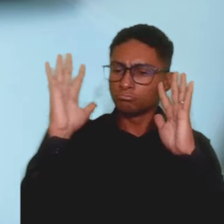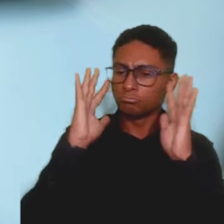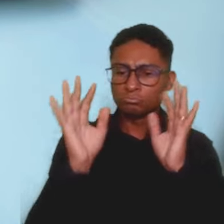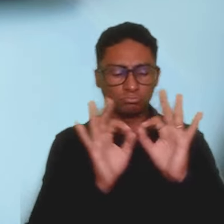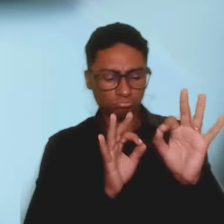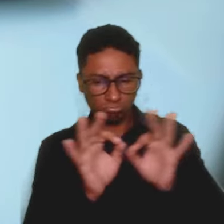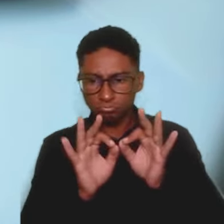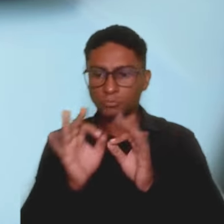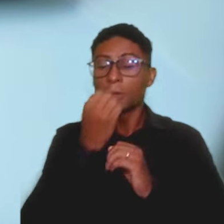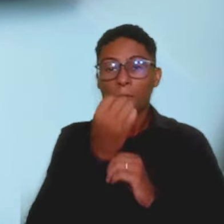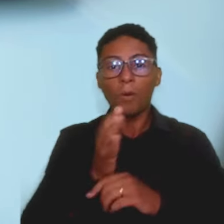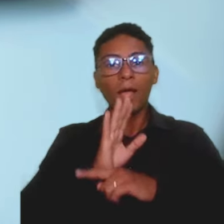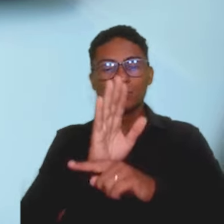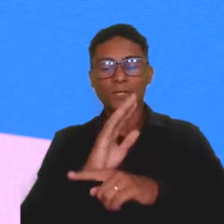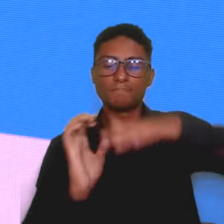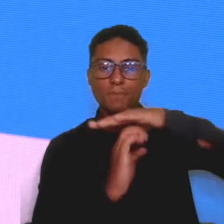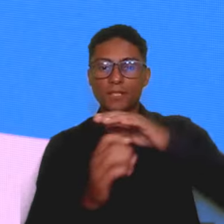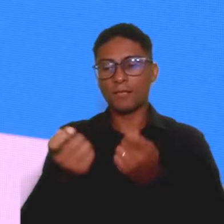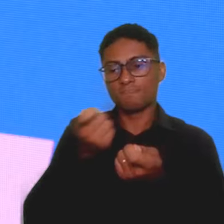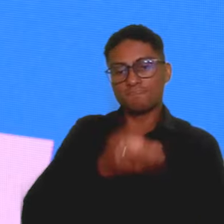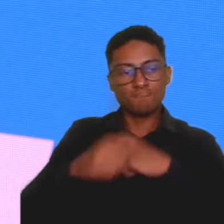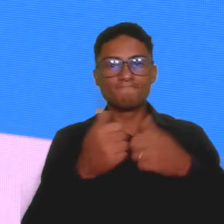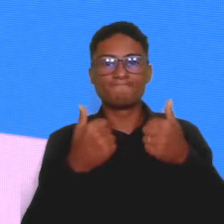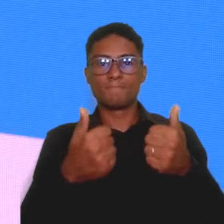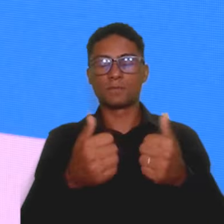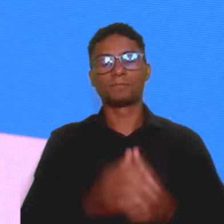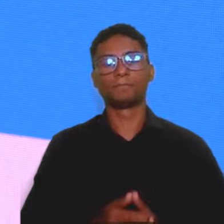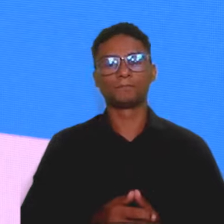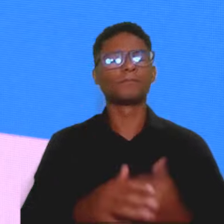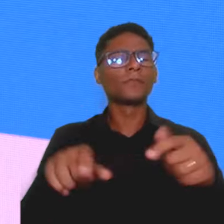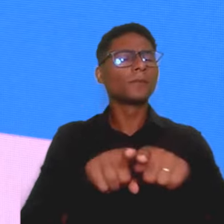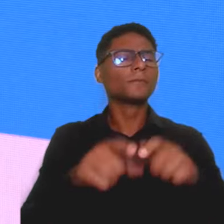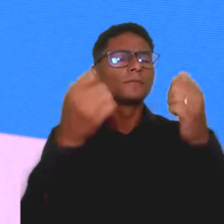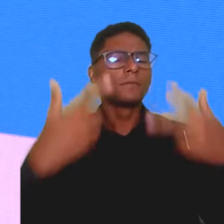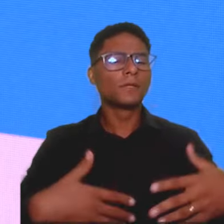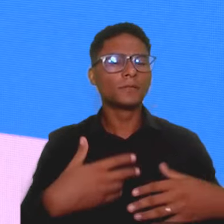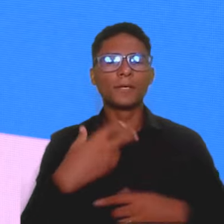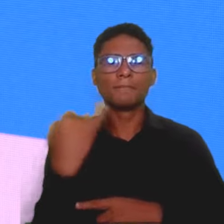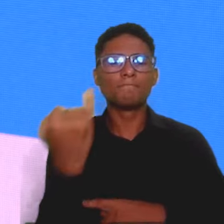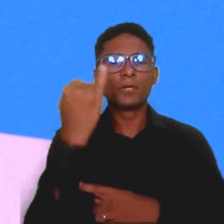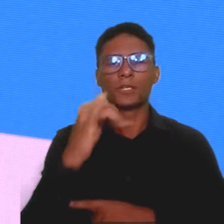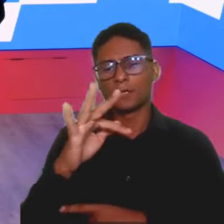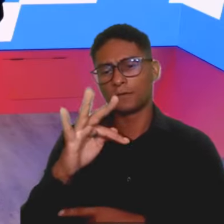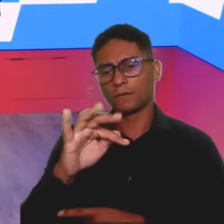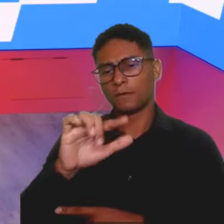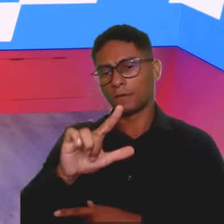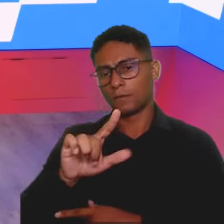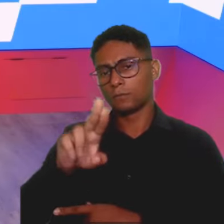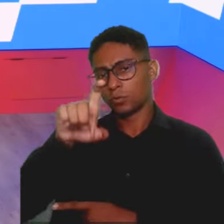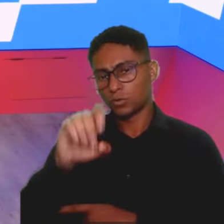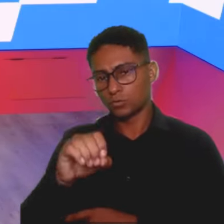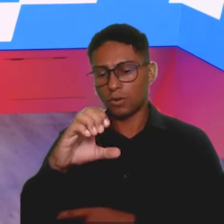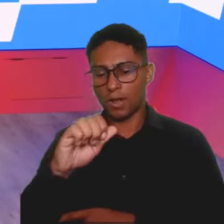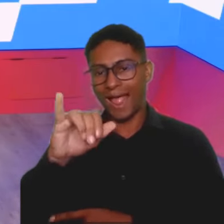facilita bastante a gestão financeira da empresa. E me fala uma coisa, qual é a importância do fluxo de caixa? É, eu falo